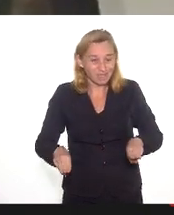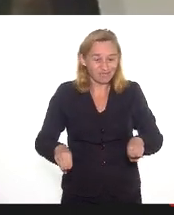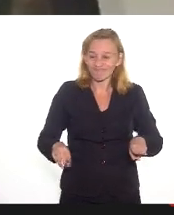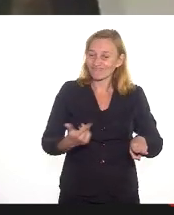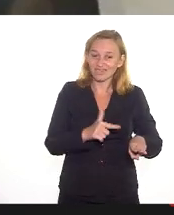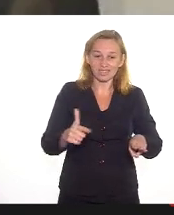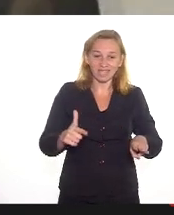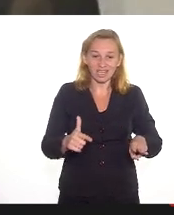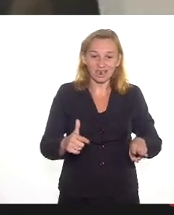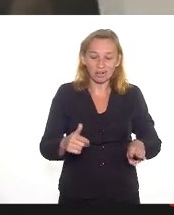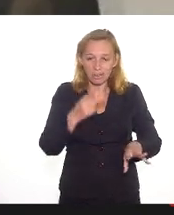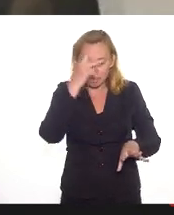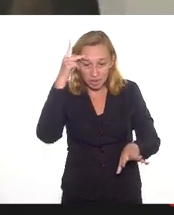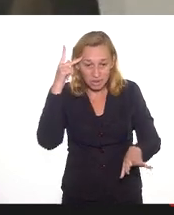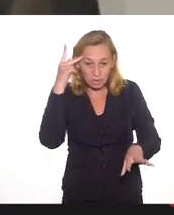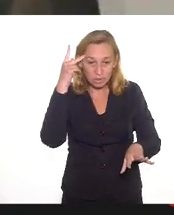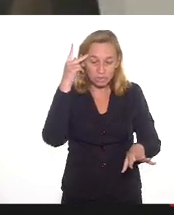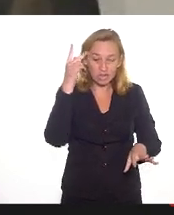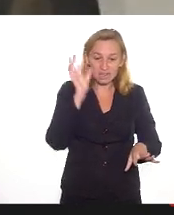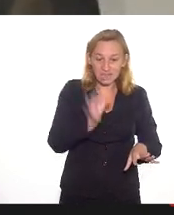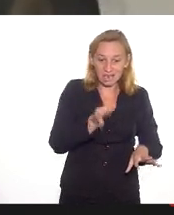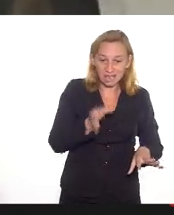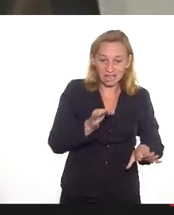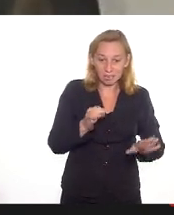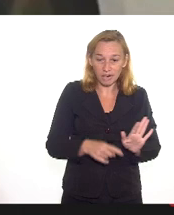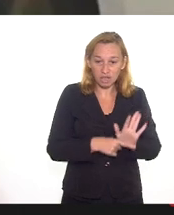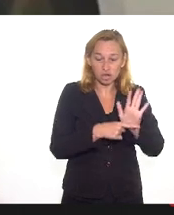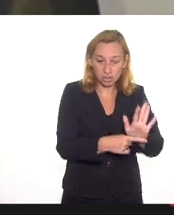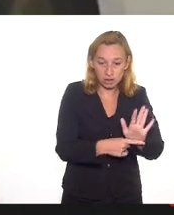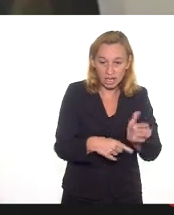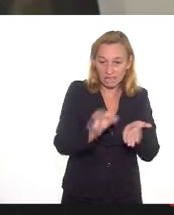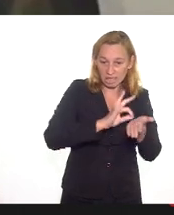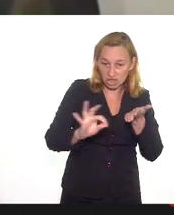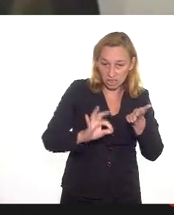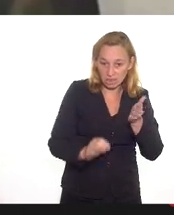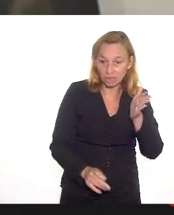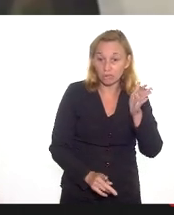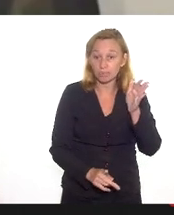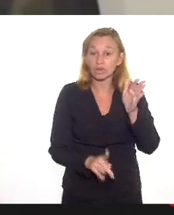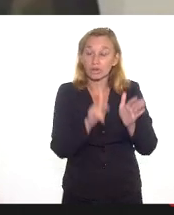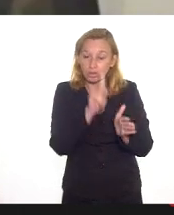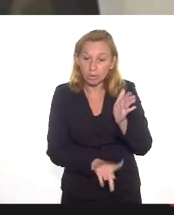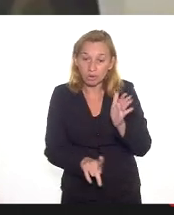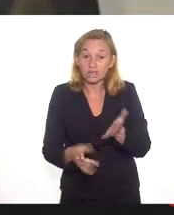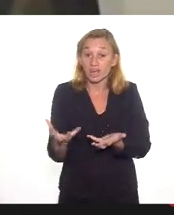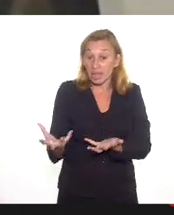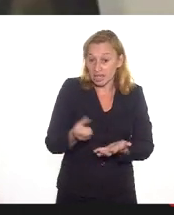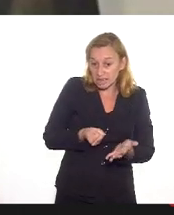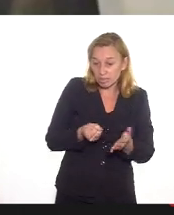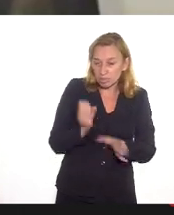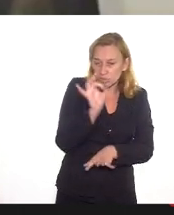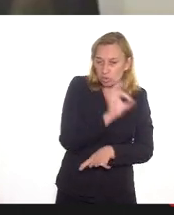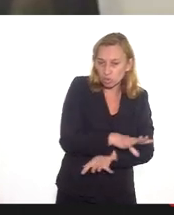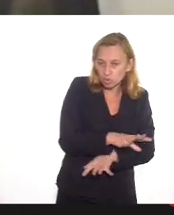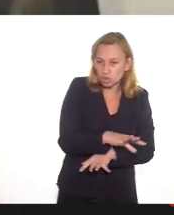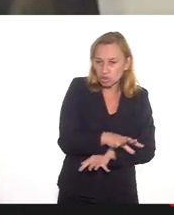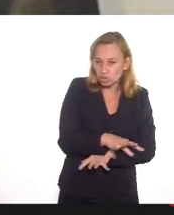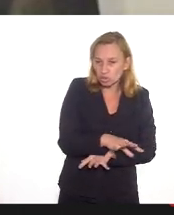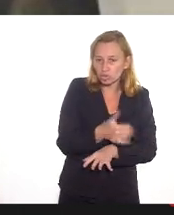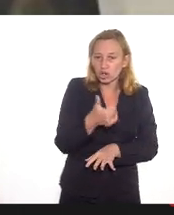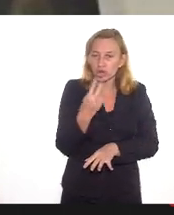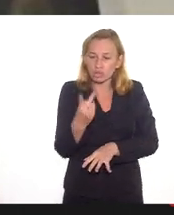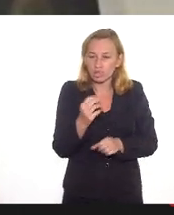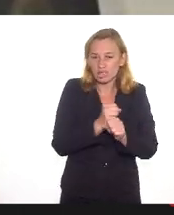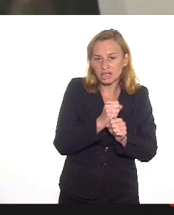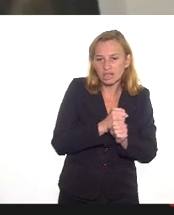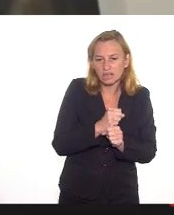têm o patrocinador comprometido já no ato da inscrição do projeto. recebemos, nos últimos dois anos,